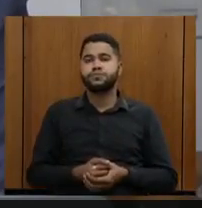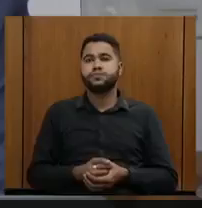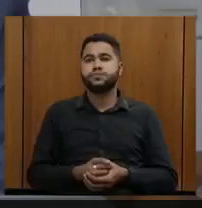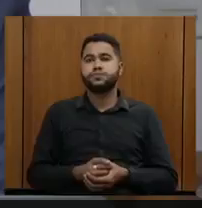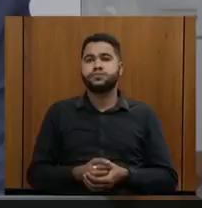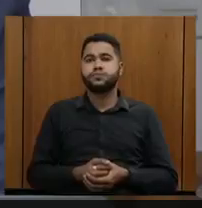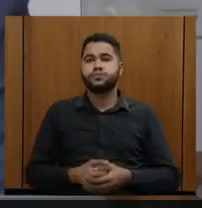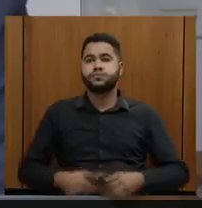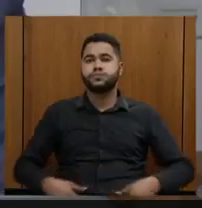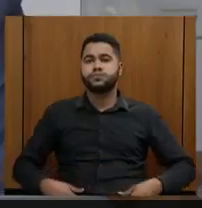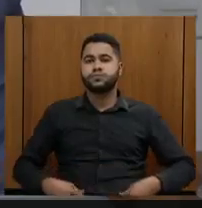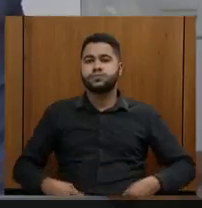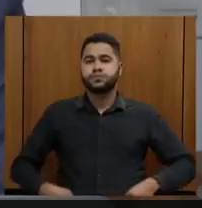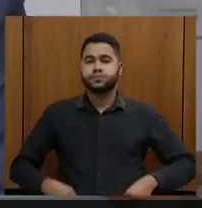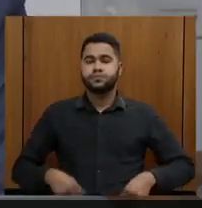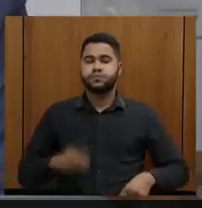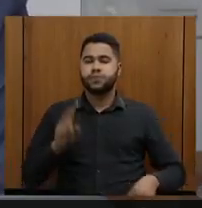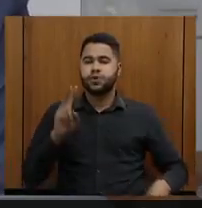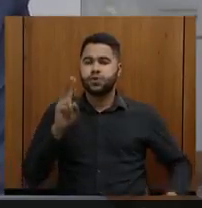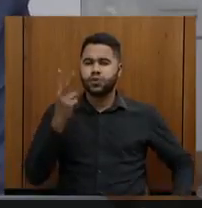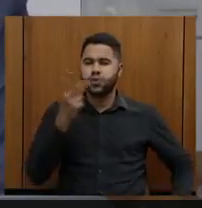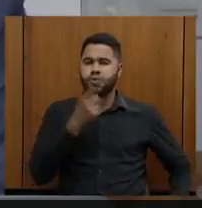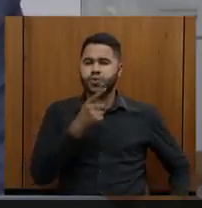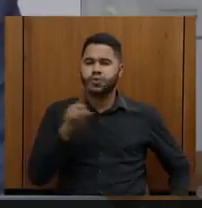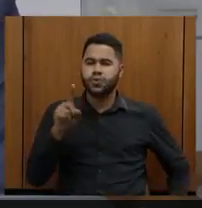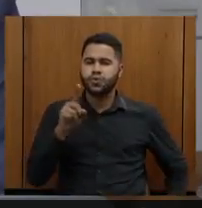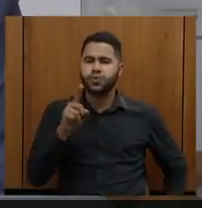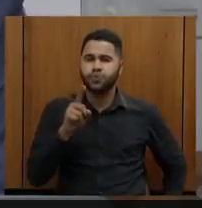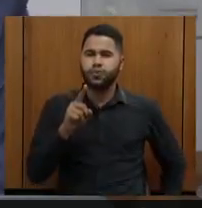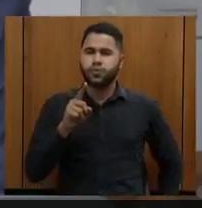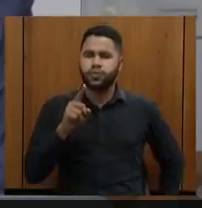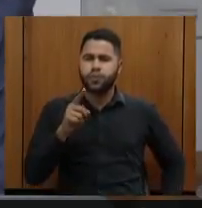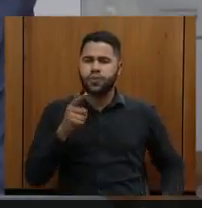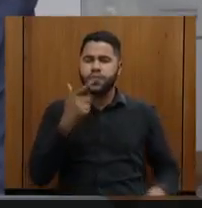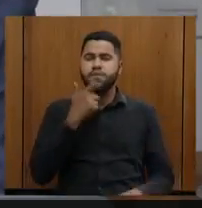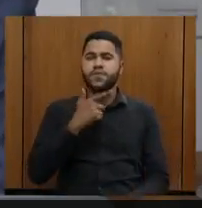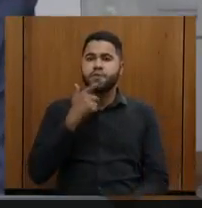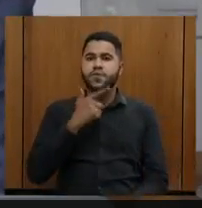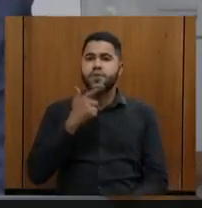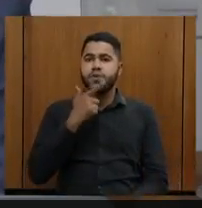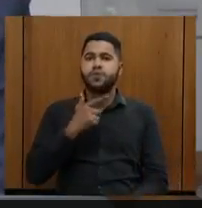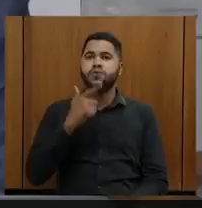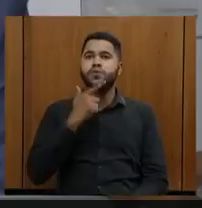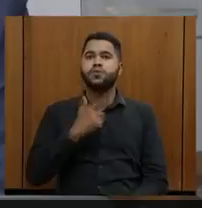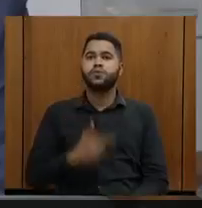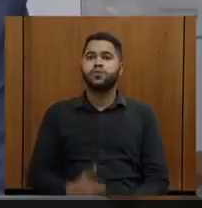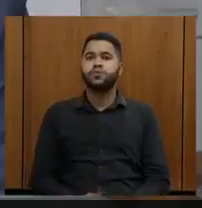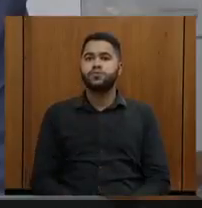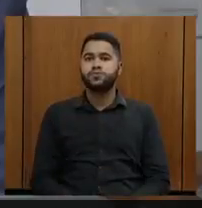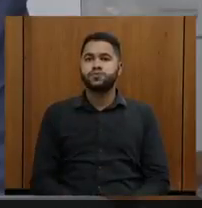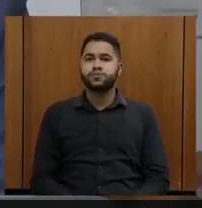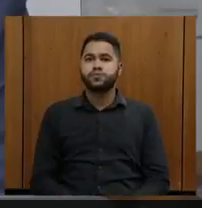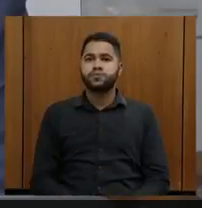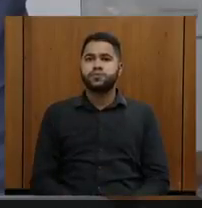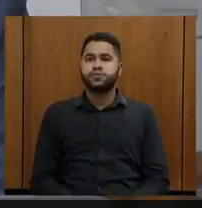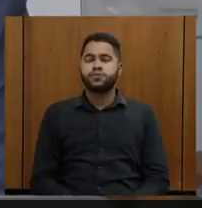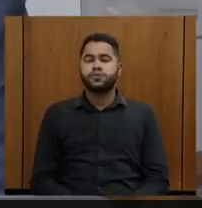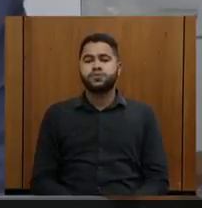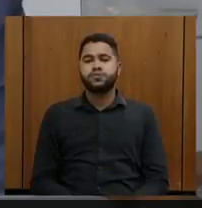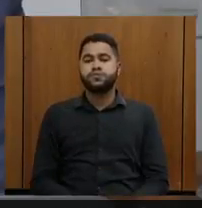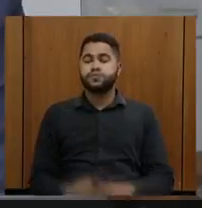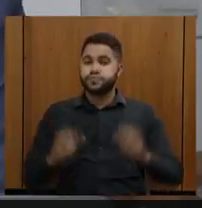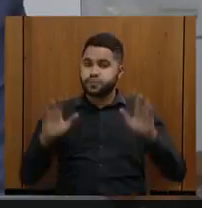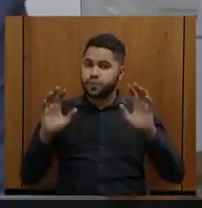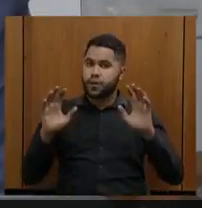esses dois últimos eventos que nós citamos aqui, que foi do queijo, que foi um